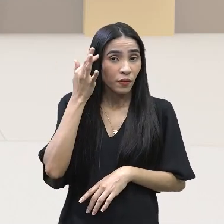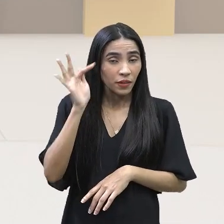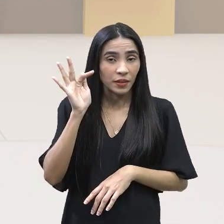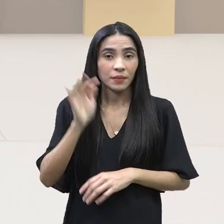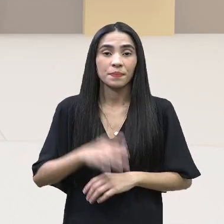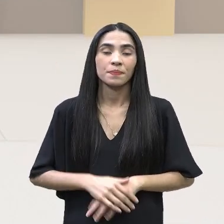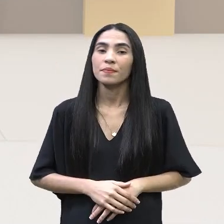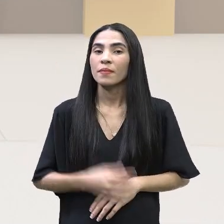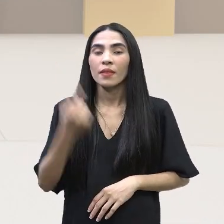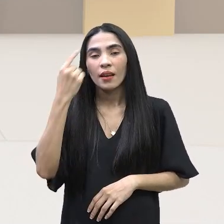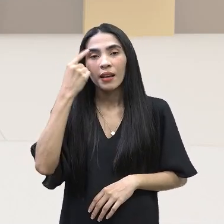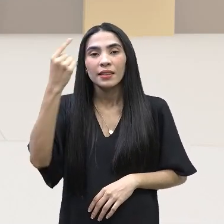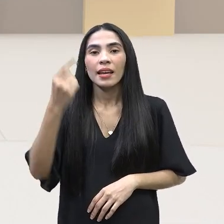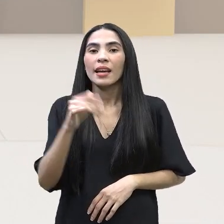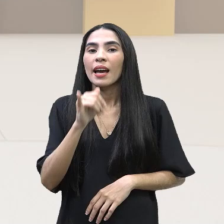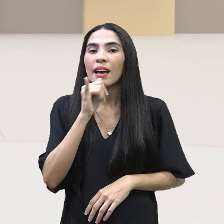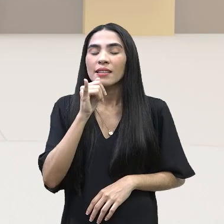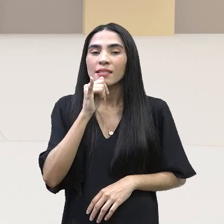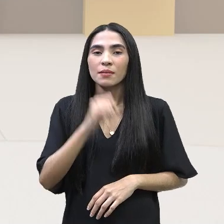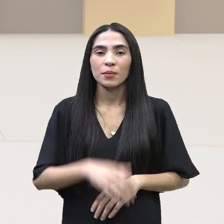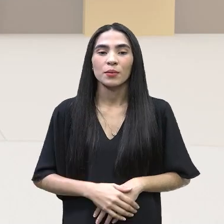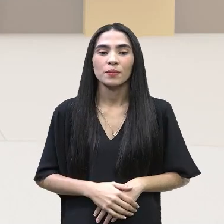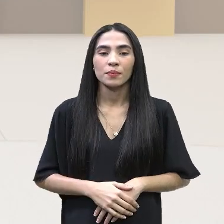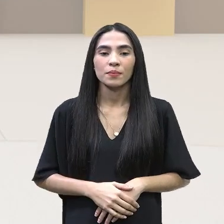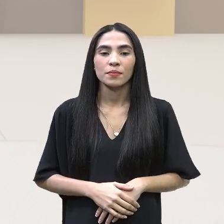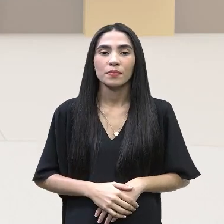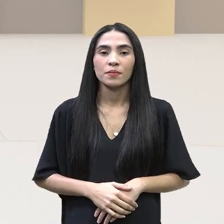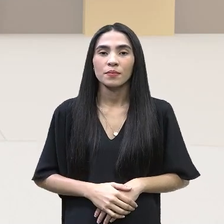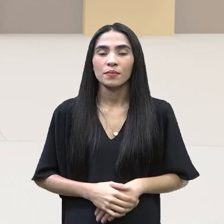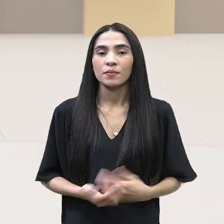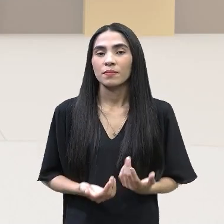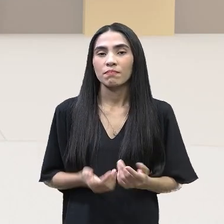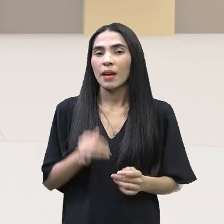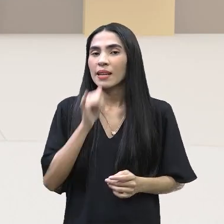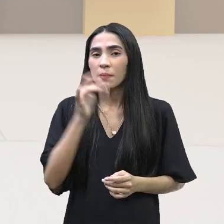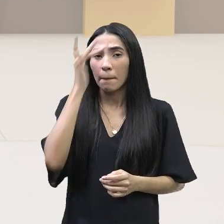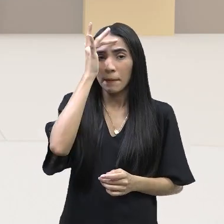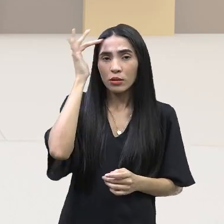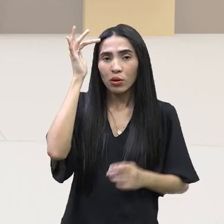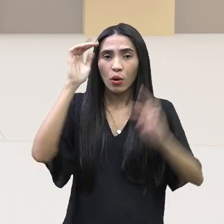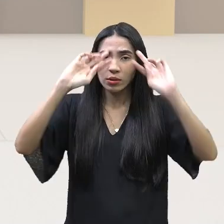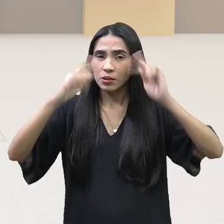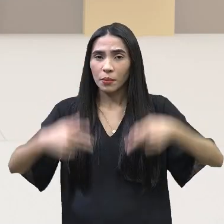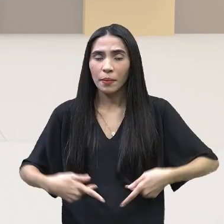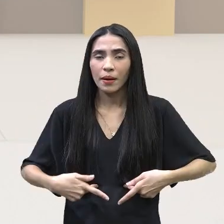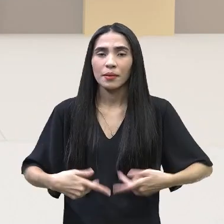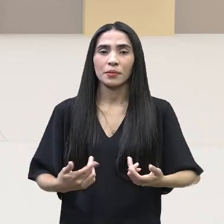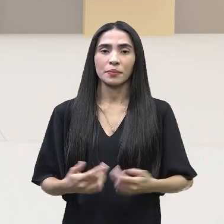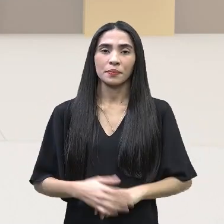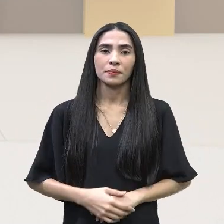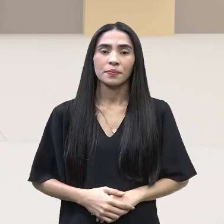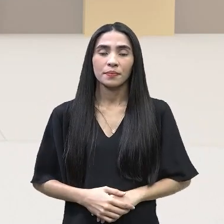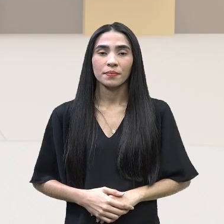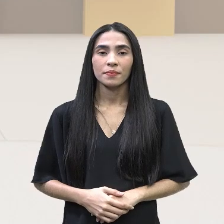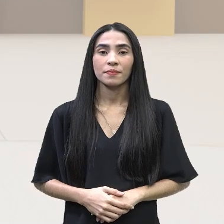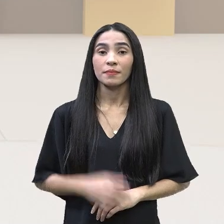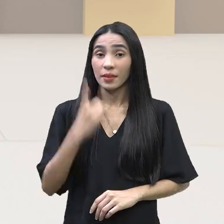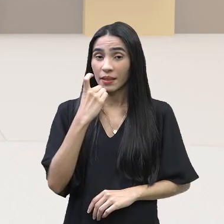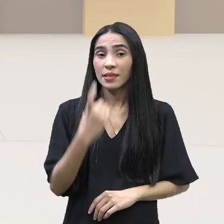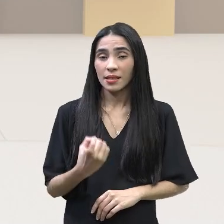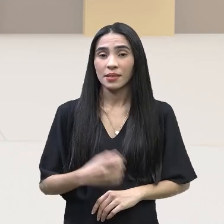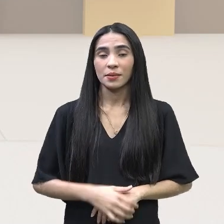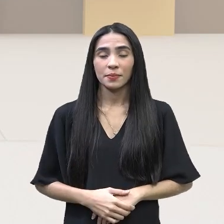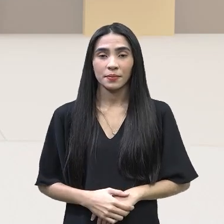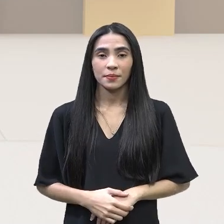É a ideia do ente, é a ideia do ser em si. Olha só que interessante, né? Nós estamos filosofando aqui,